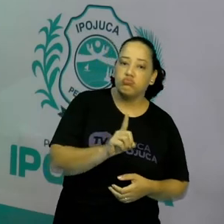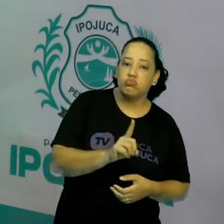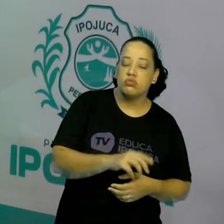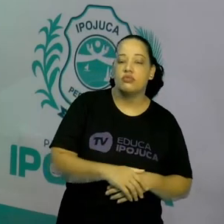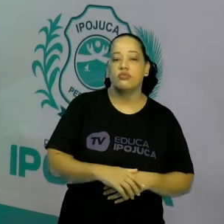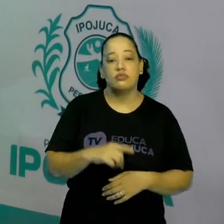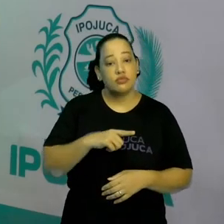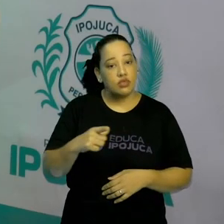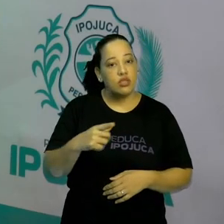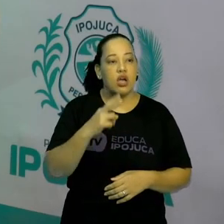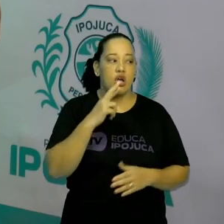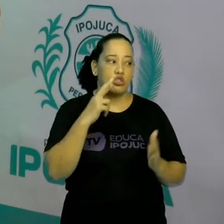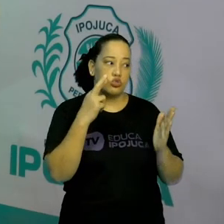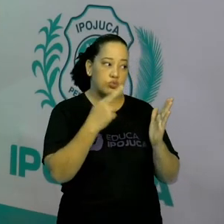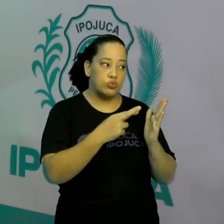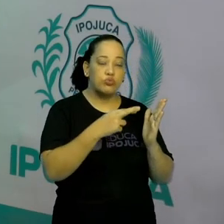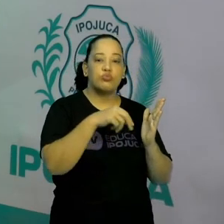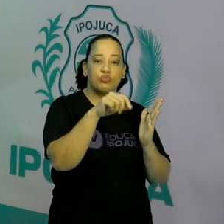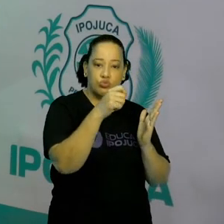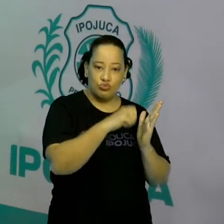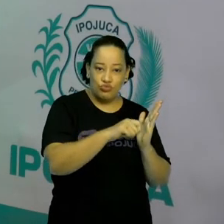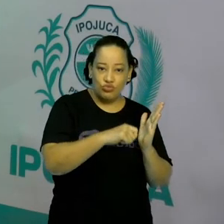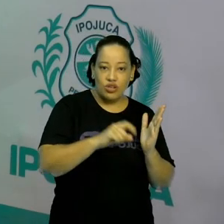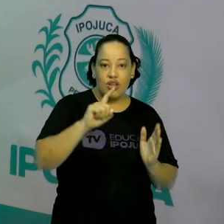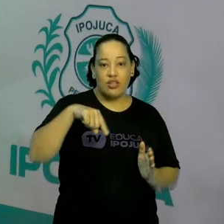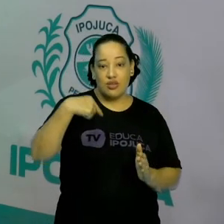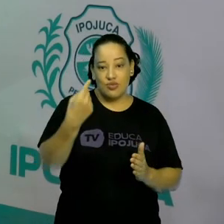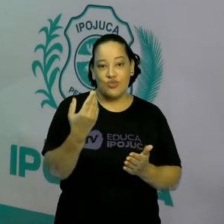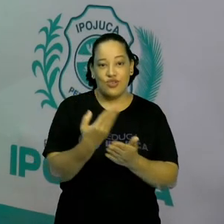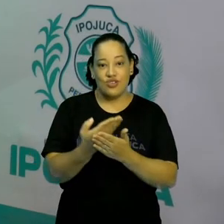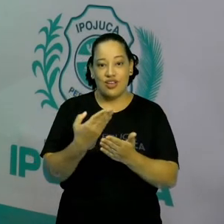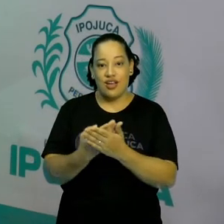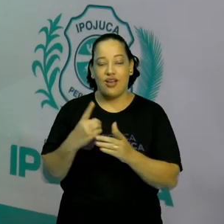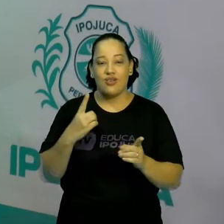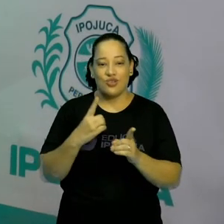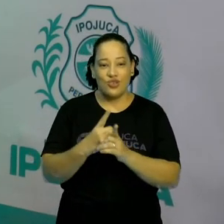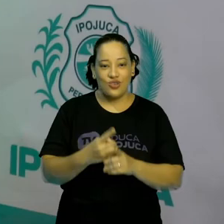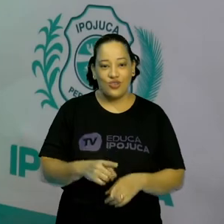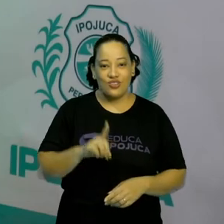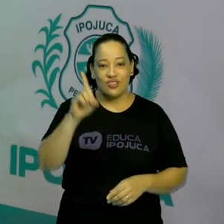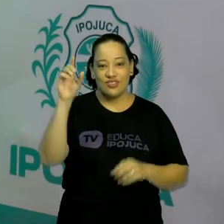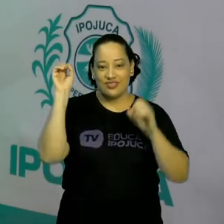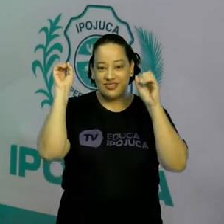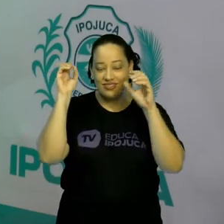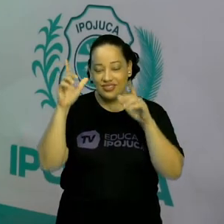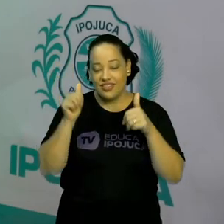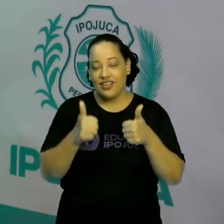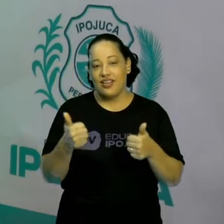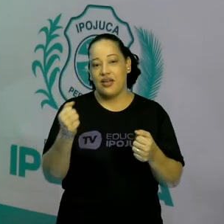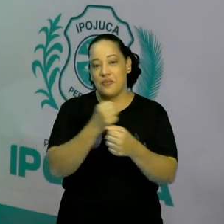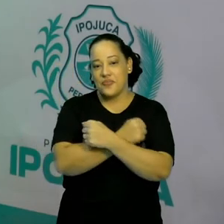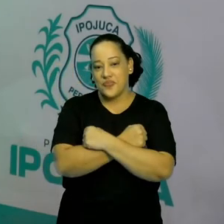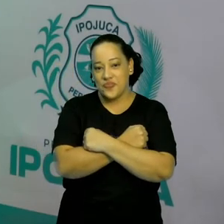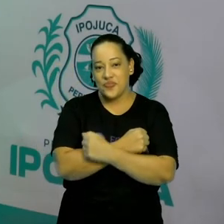vocês, tá certo? Nos vemos na próxima aula. Fiquem com Deus e um abraço.